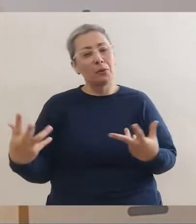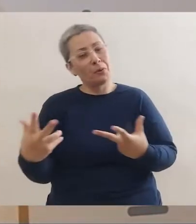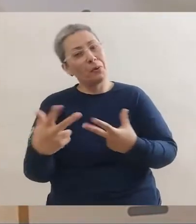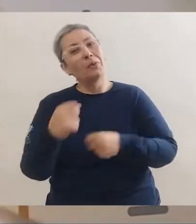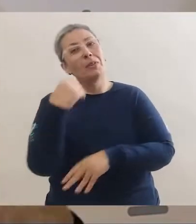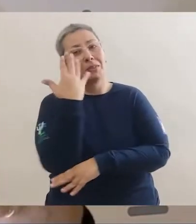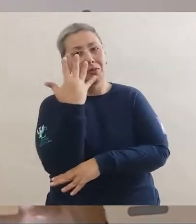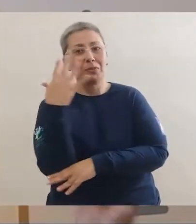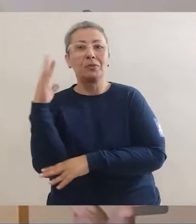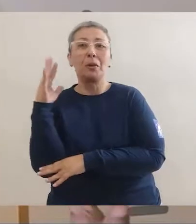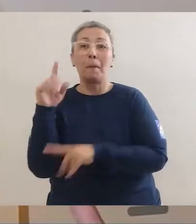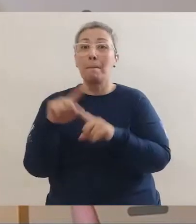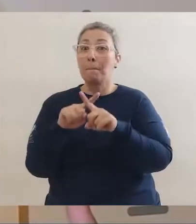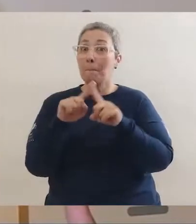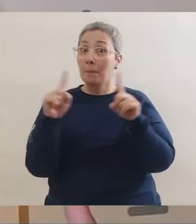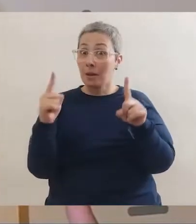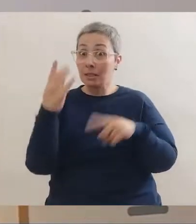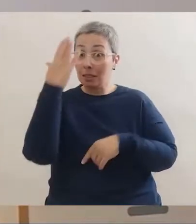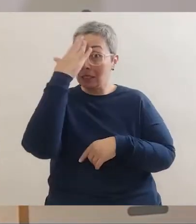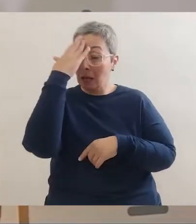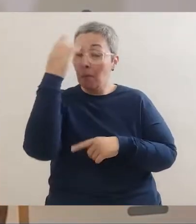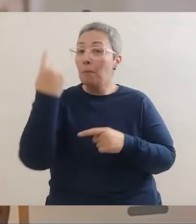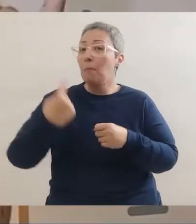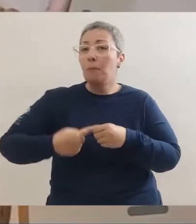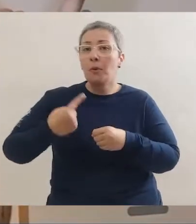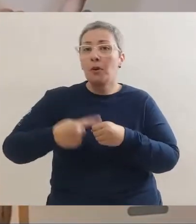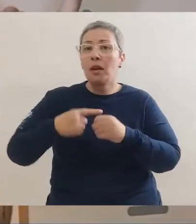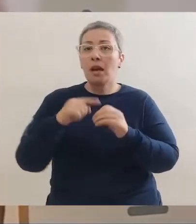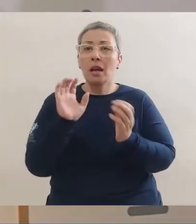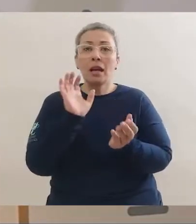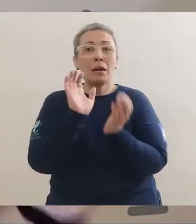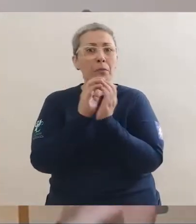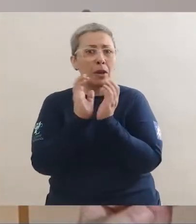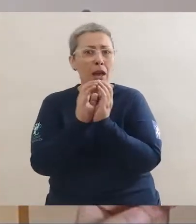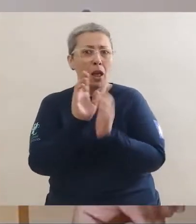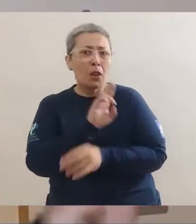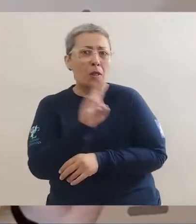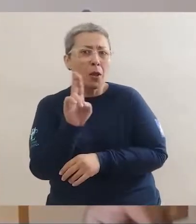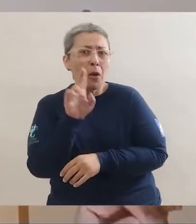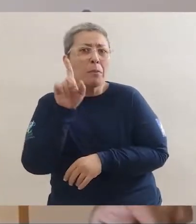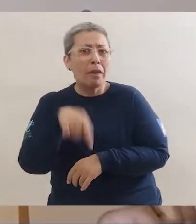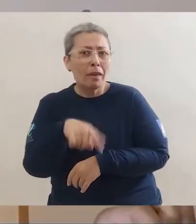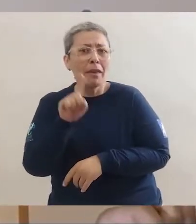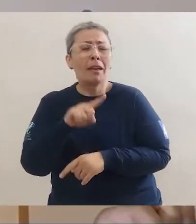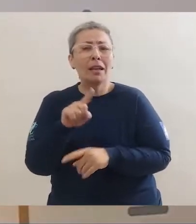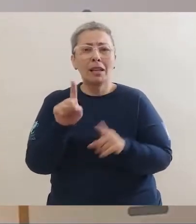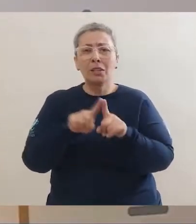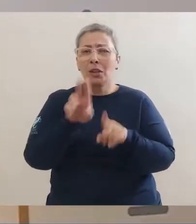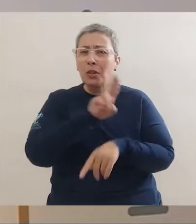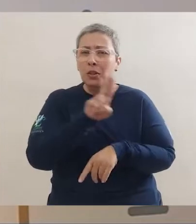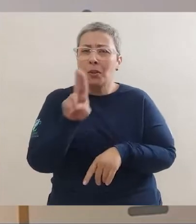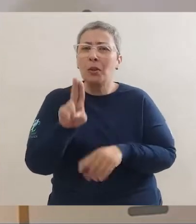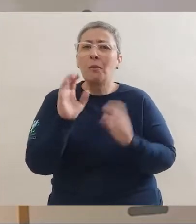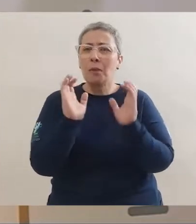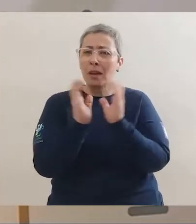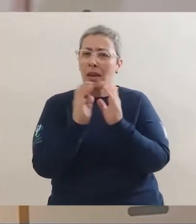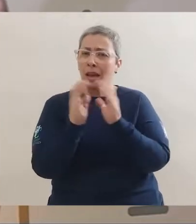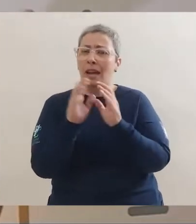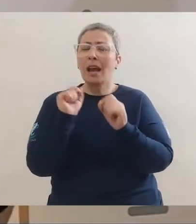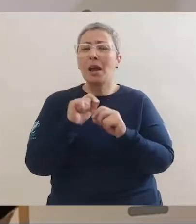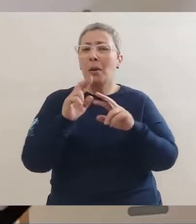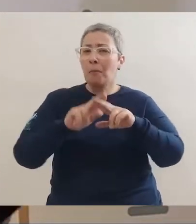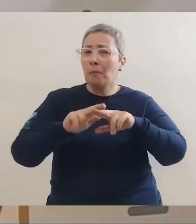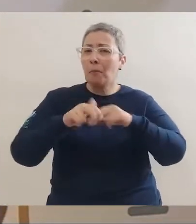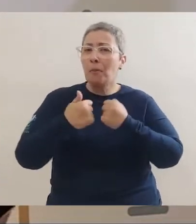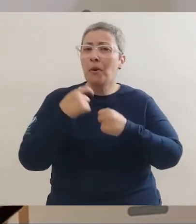dessa magnífica árvore. Mas vocês sabem por que Recife chama Recife? Essa cidade ganhou